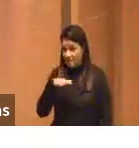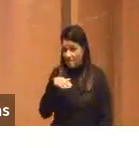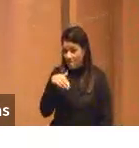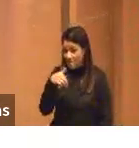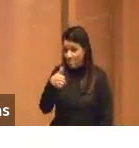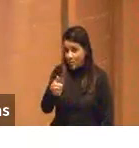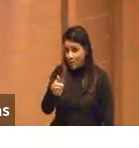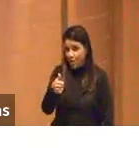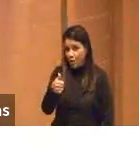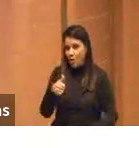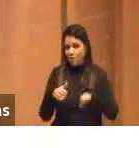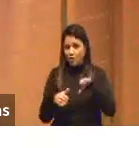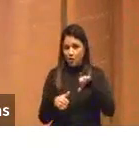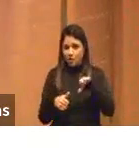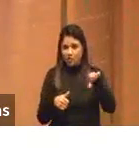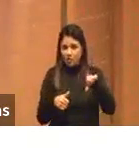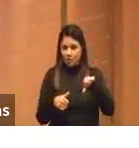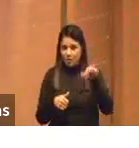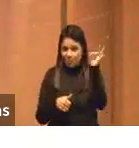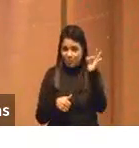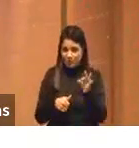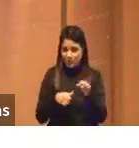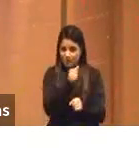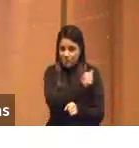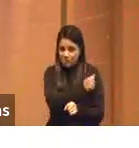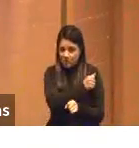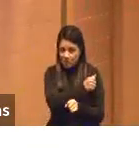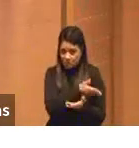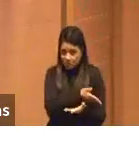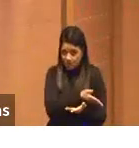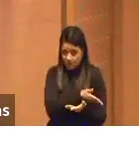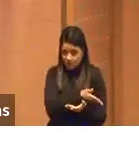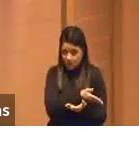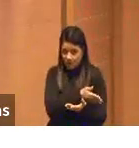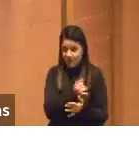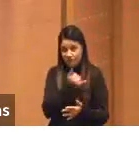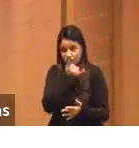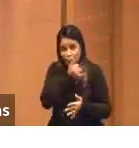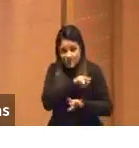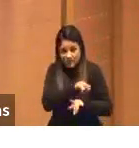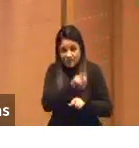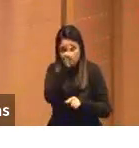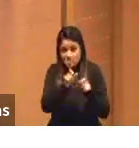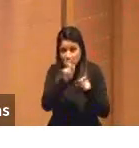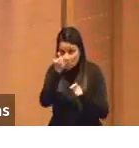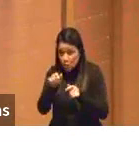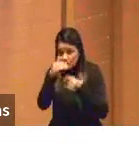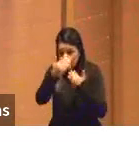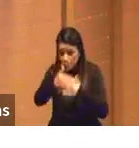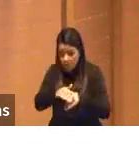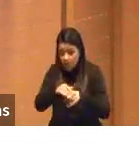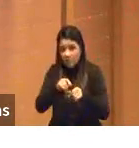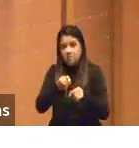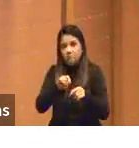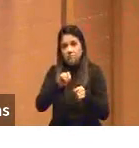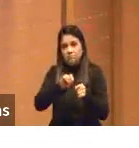99% dos estudantes. Quer dizer, os estudantes não, das pessoas que fizeram essa prova,